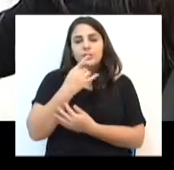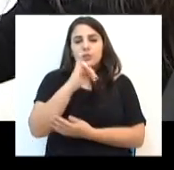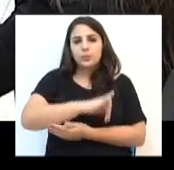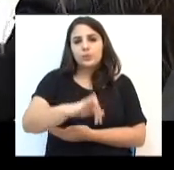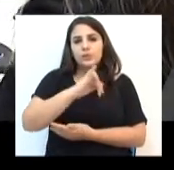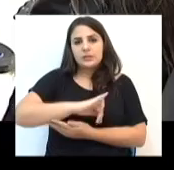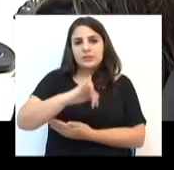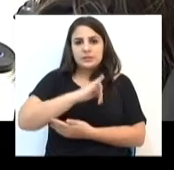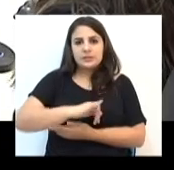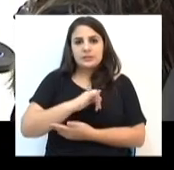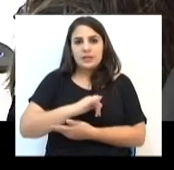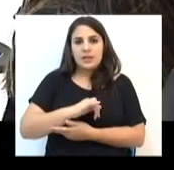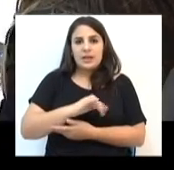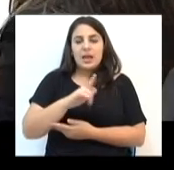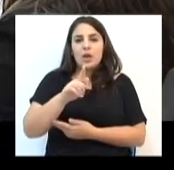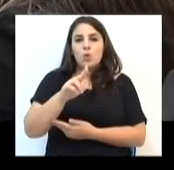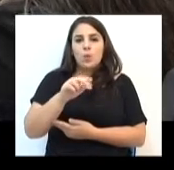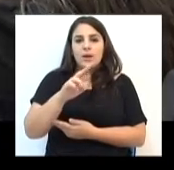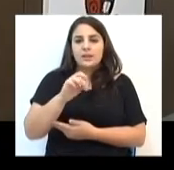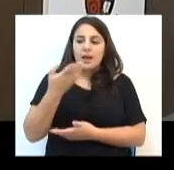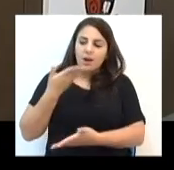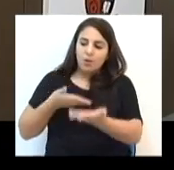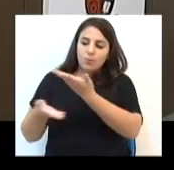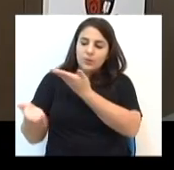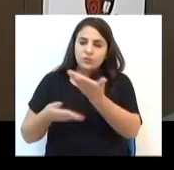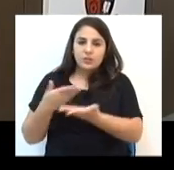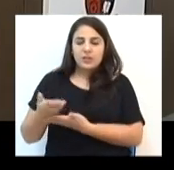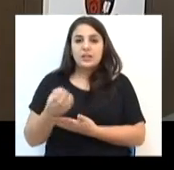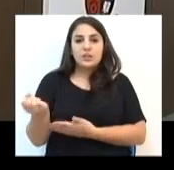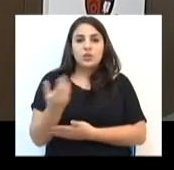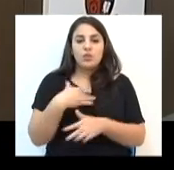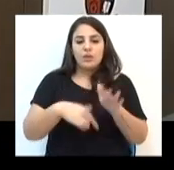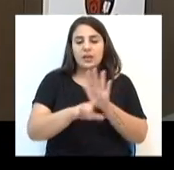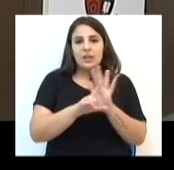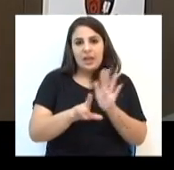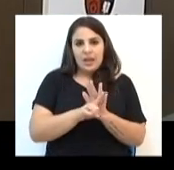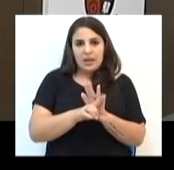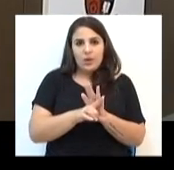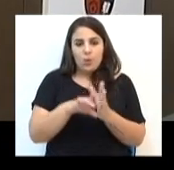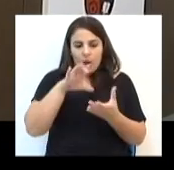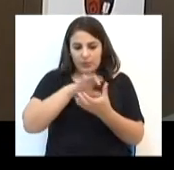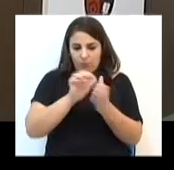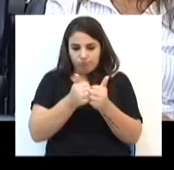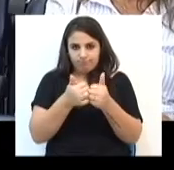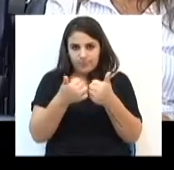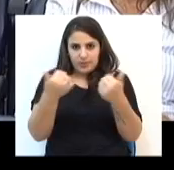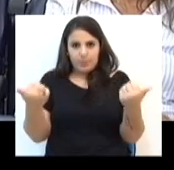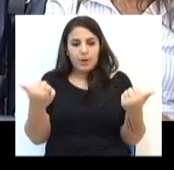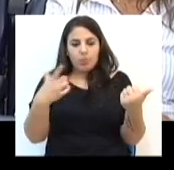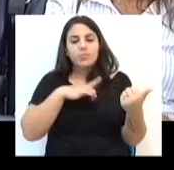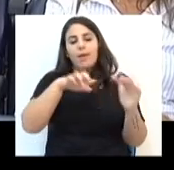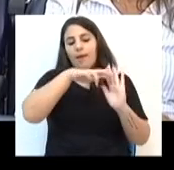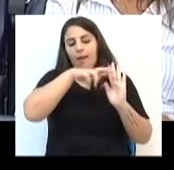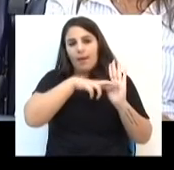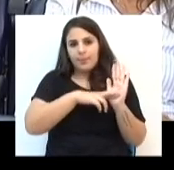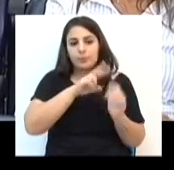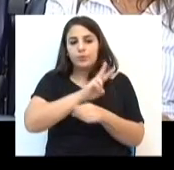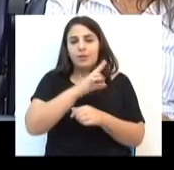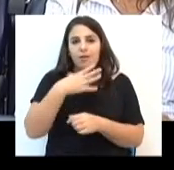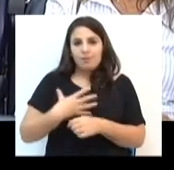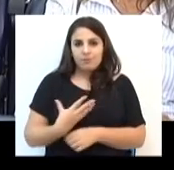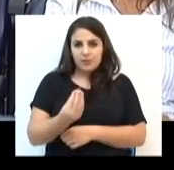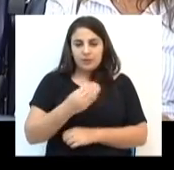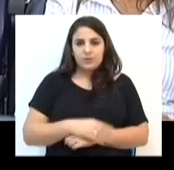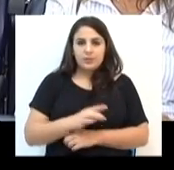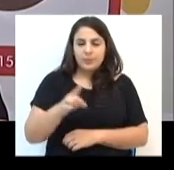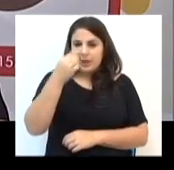importância da guarda compartilhada. Com a nova lei, o casal divorciado vai seguir algumas regras para cuidar